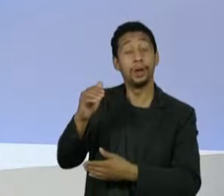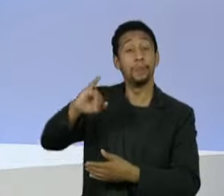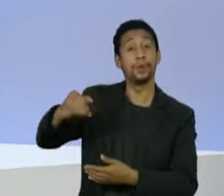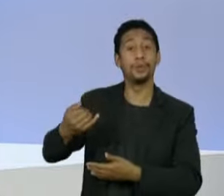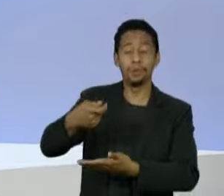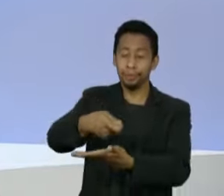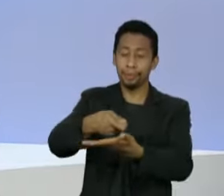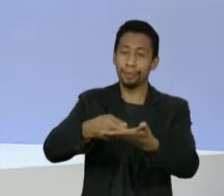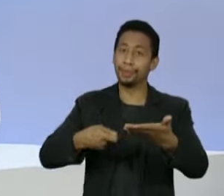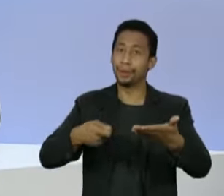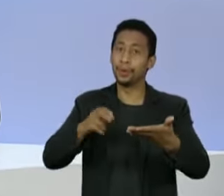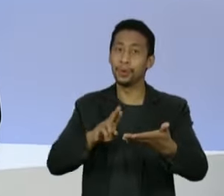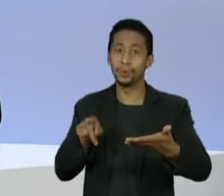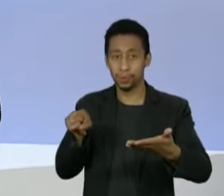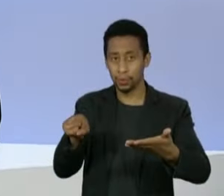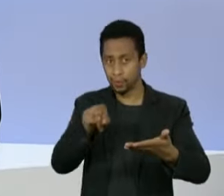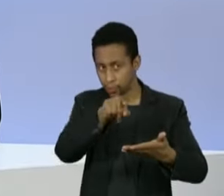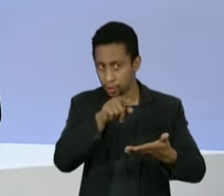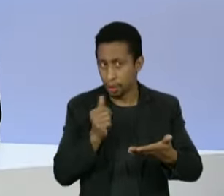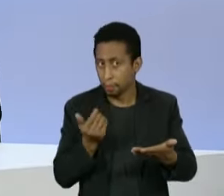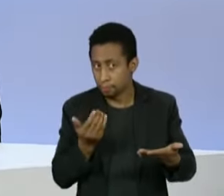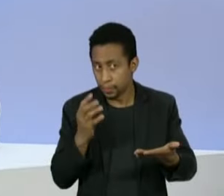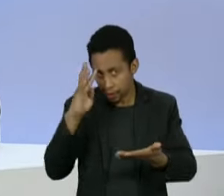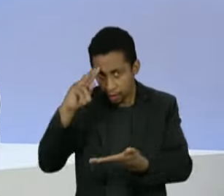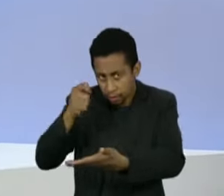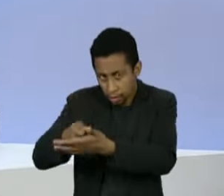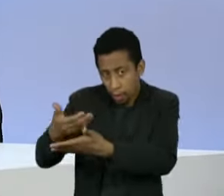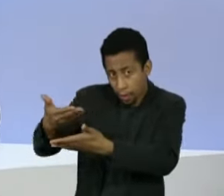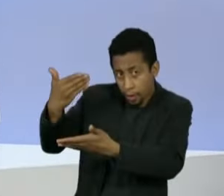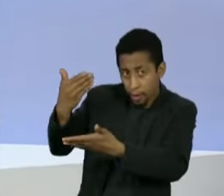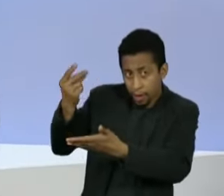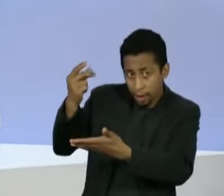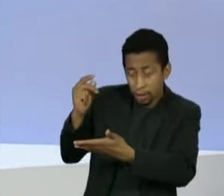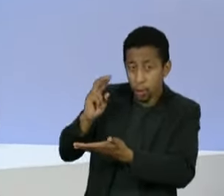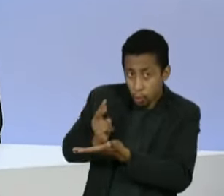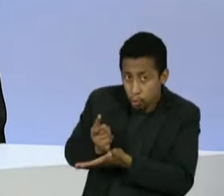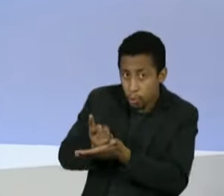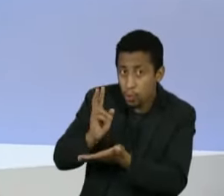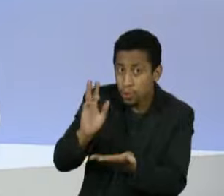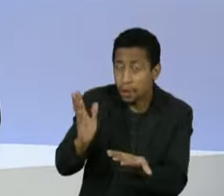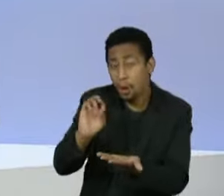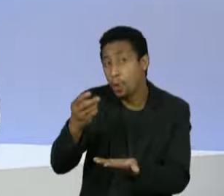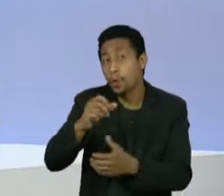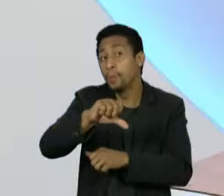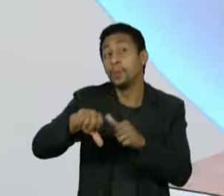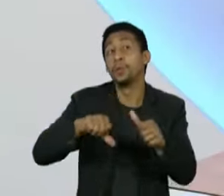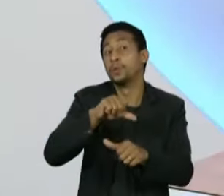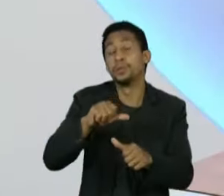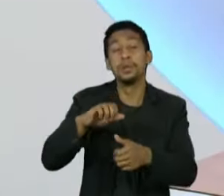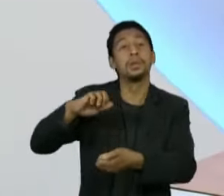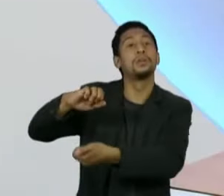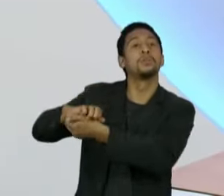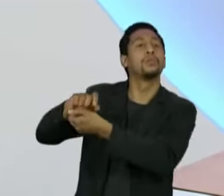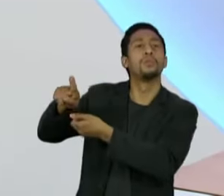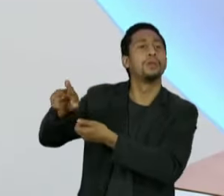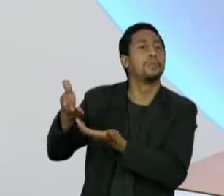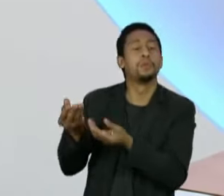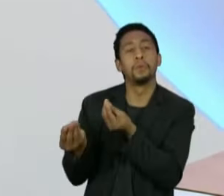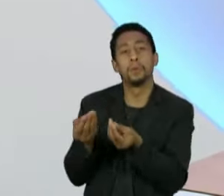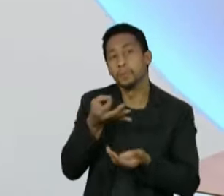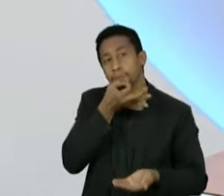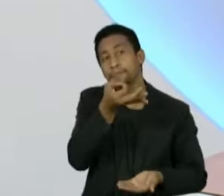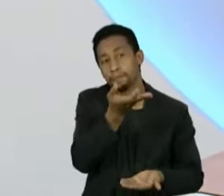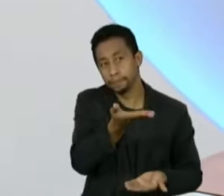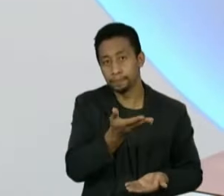Passado esse tempo, o senhor reavalia a sua decisão e qual é a análise do senhor sobre o papel do Supremo hoje em dia? Wesley, a minha opinião individual